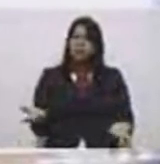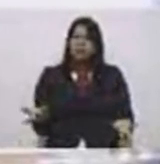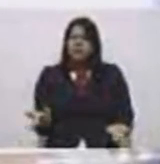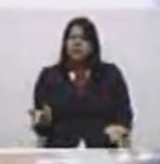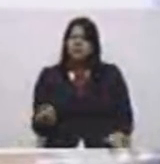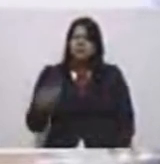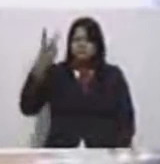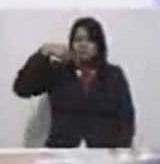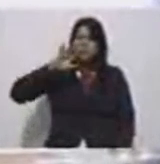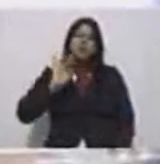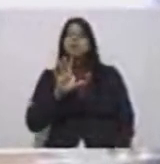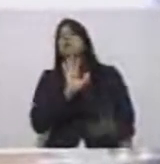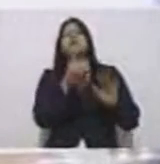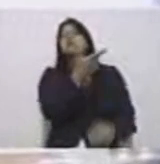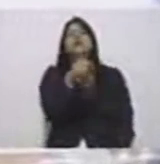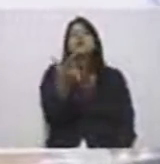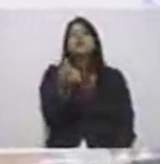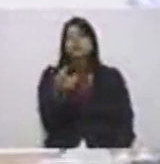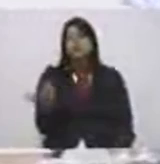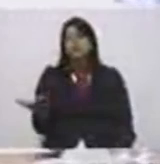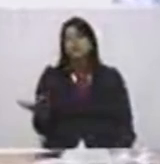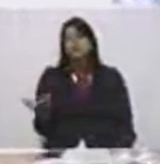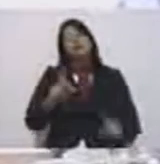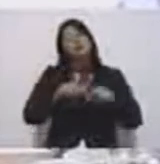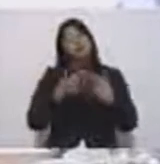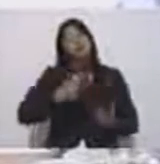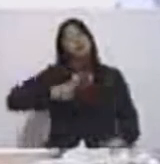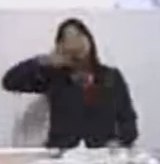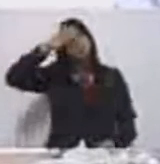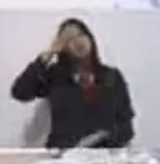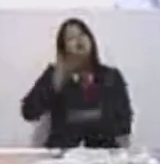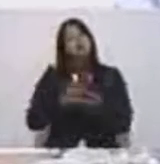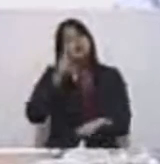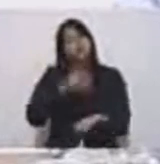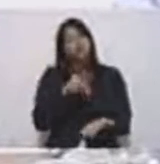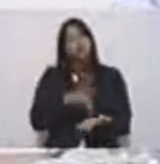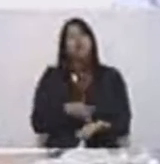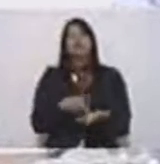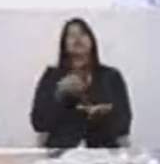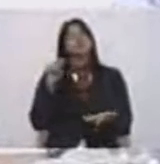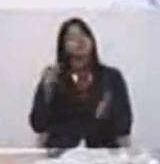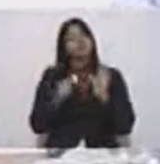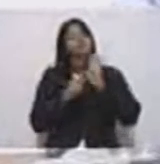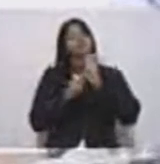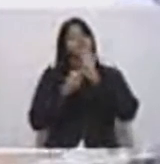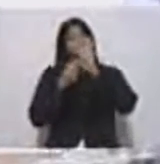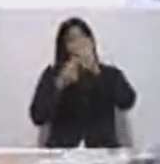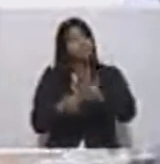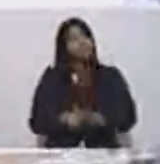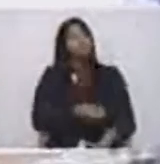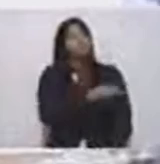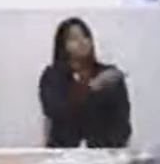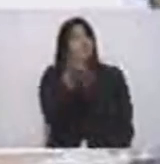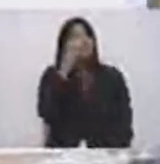se não tem palanque. Então, eu acredito que foi uma lição, e é bom que se veja